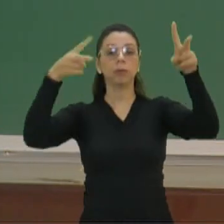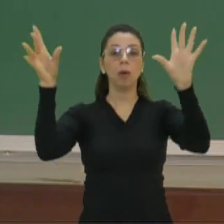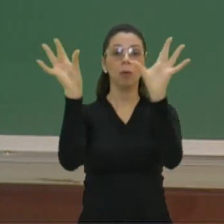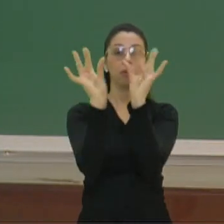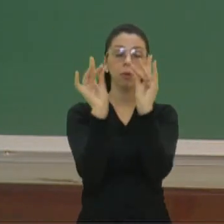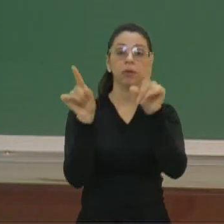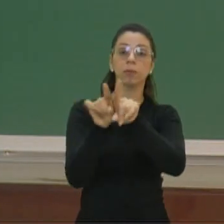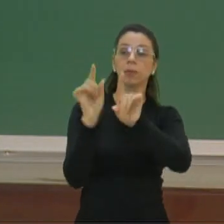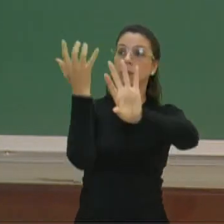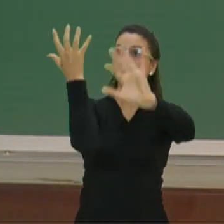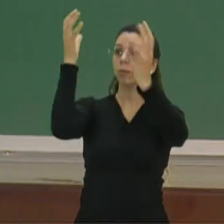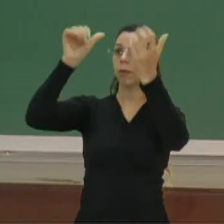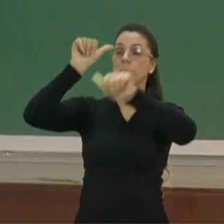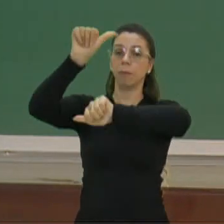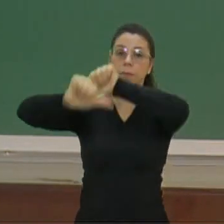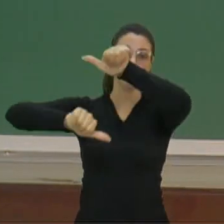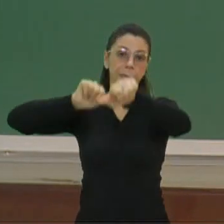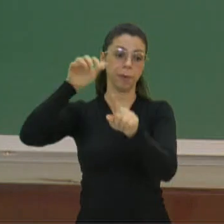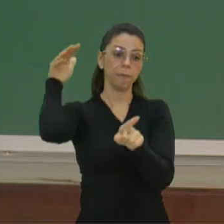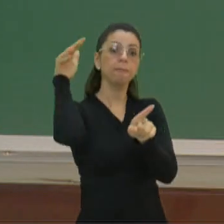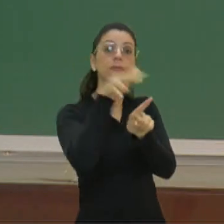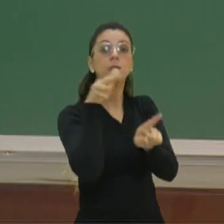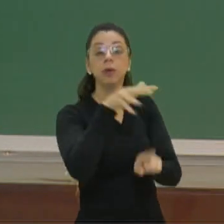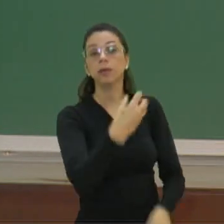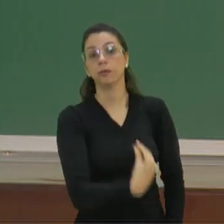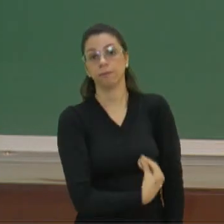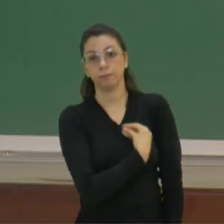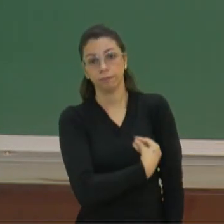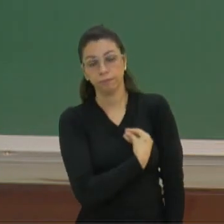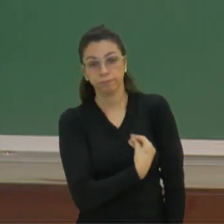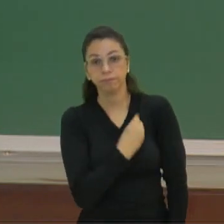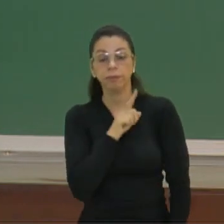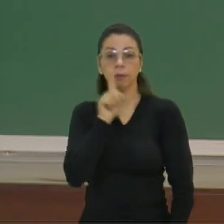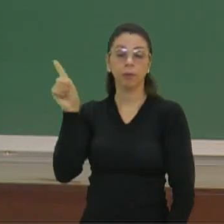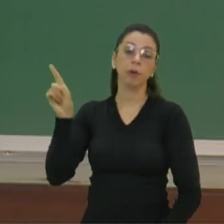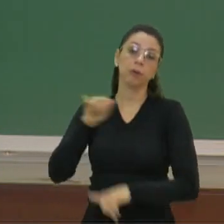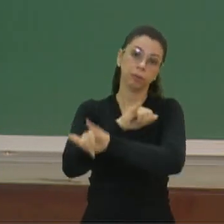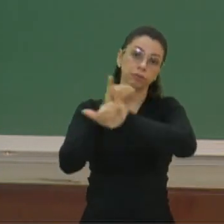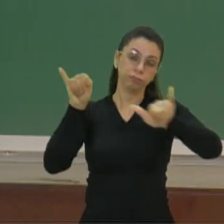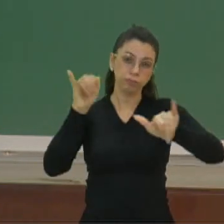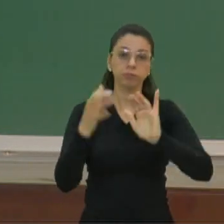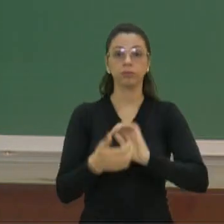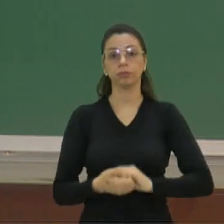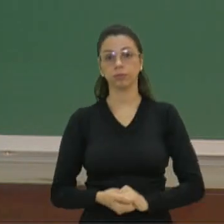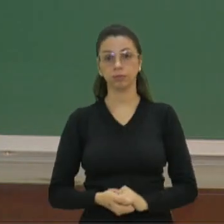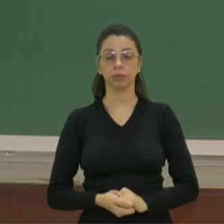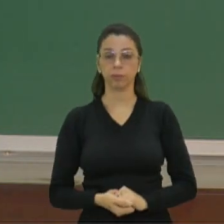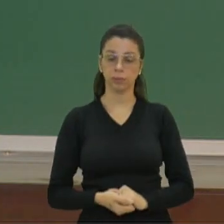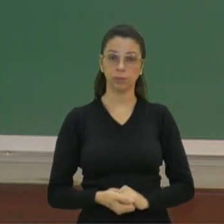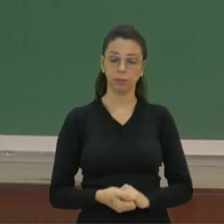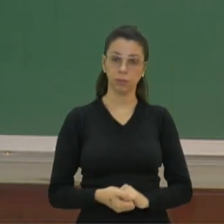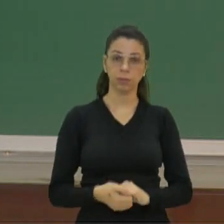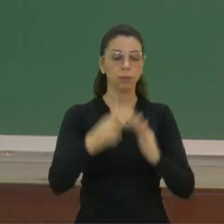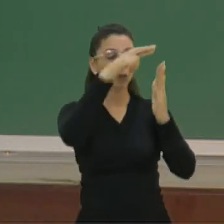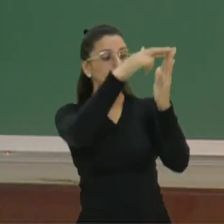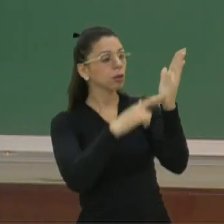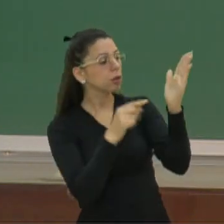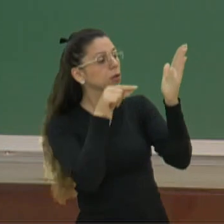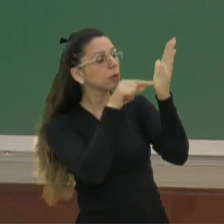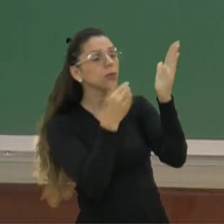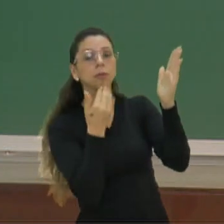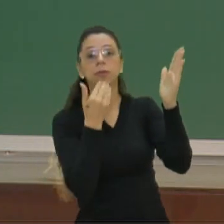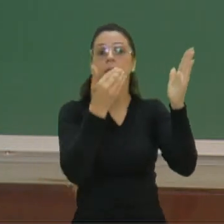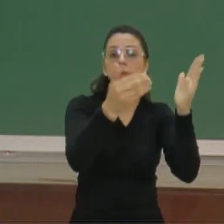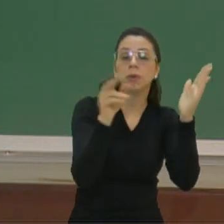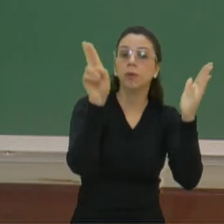climáticas que estão interferindo na nossa vida. Então, essa reportagem vai falar sobre isso. Um relatório, ele pede